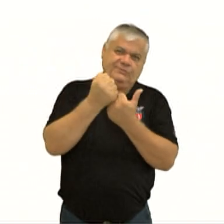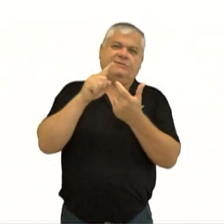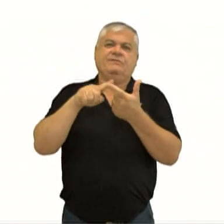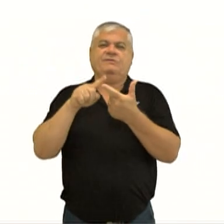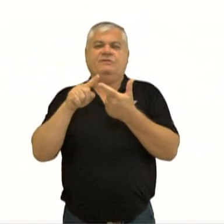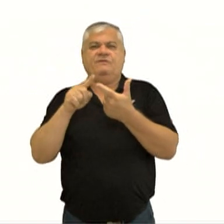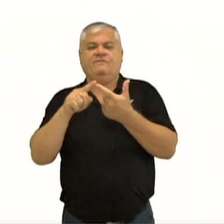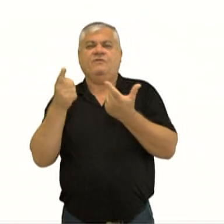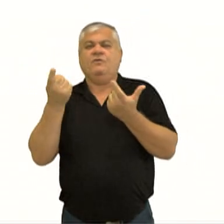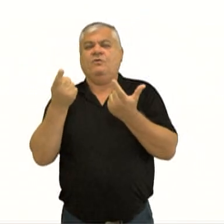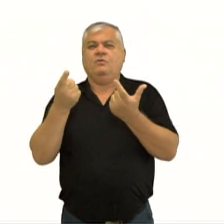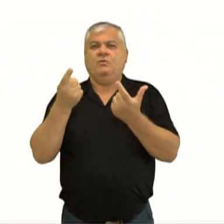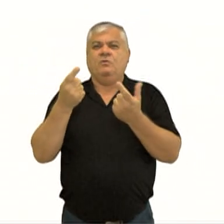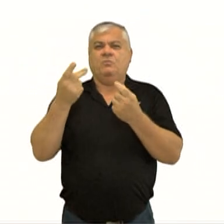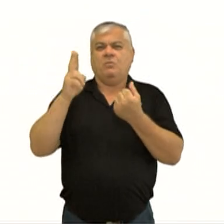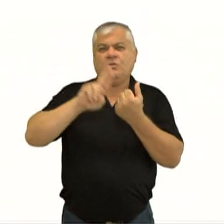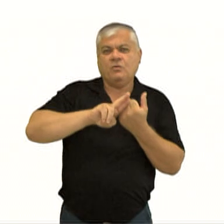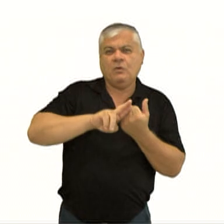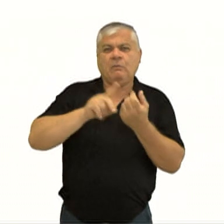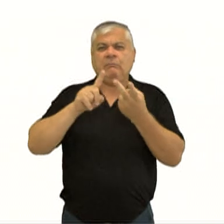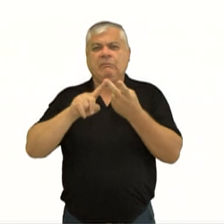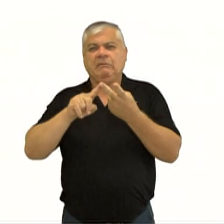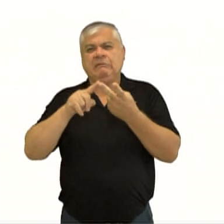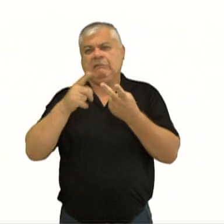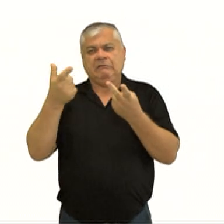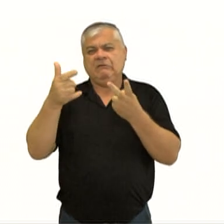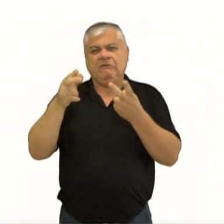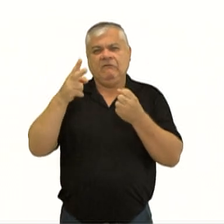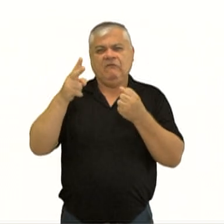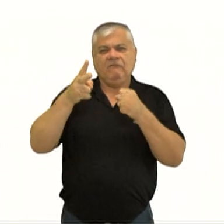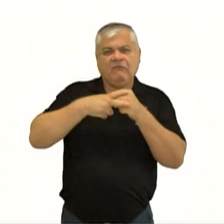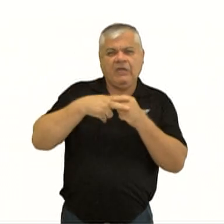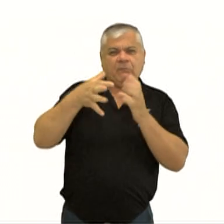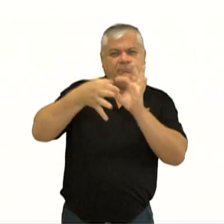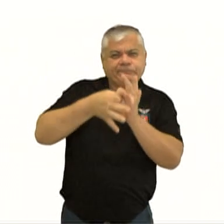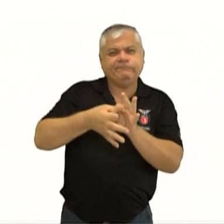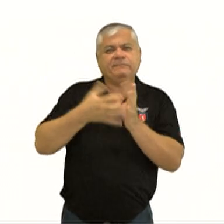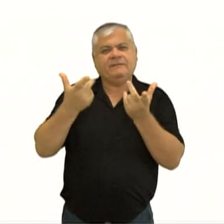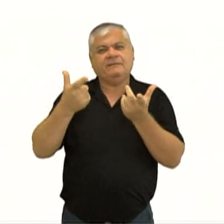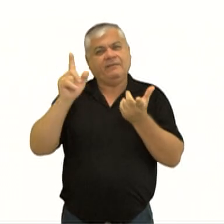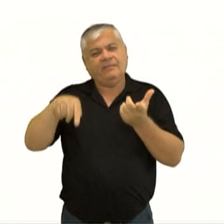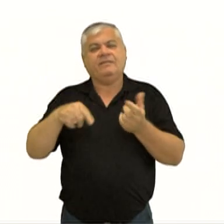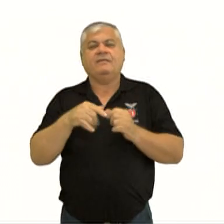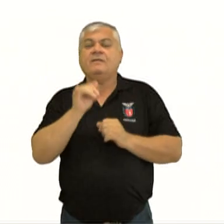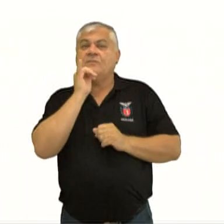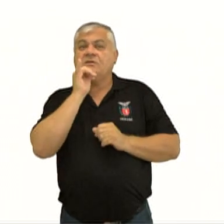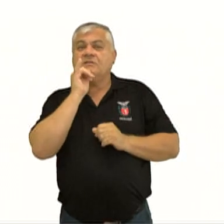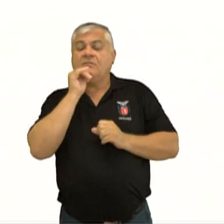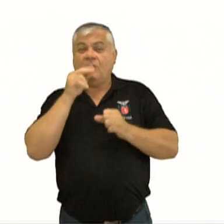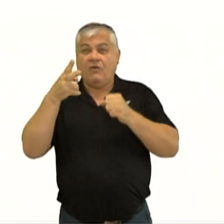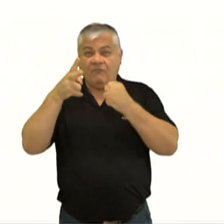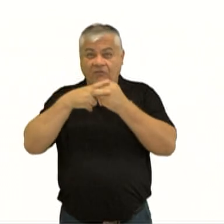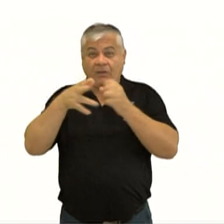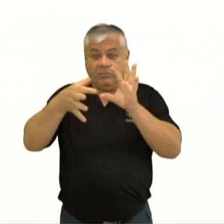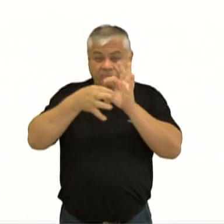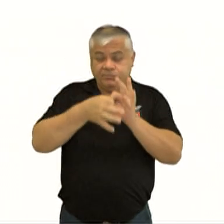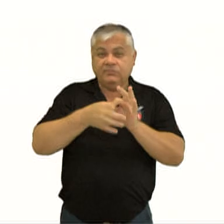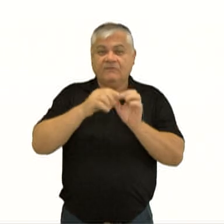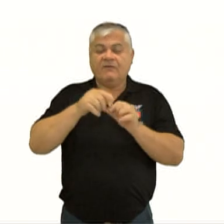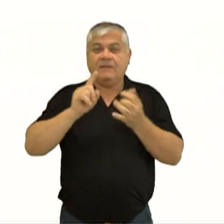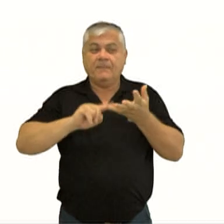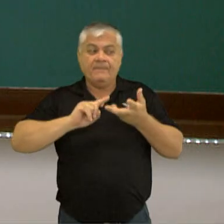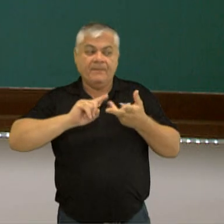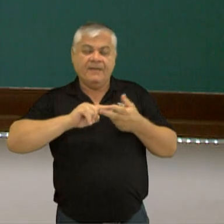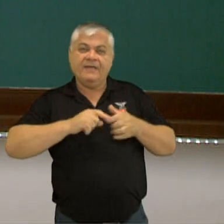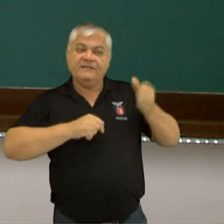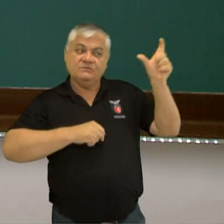pronome, ligado ao sujeito por um verbo de ligação. O que é o verbo de ligação? Aquele que vai dar uma informação sobre o sujeito,